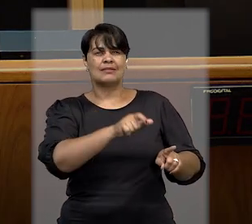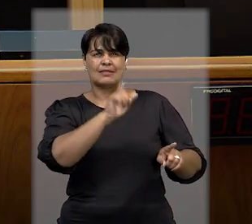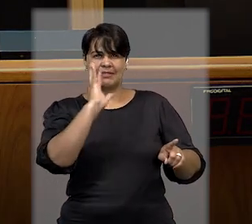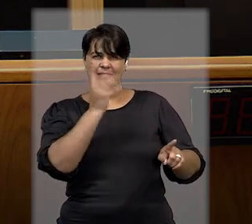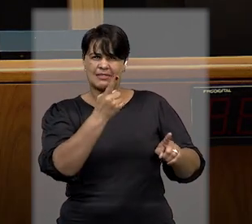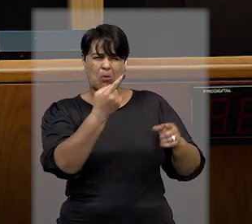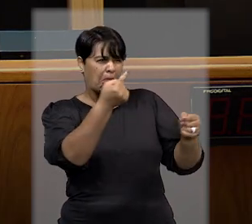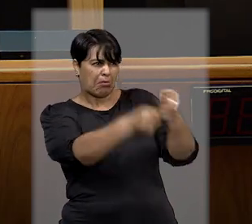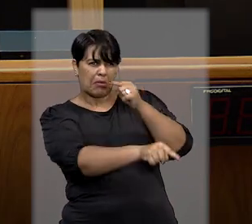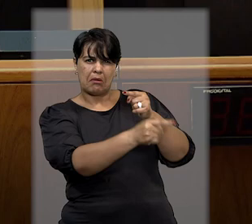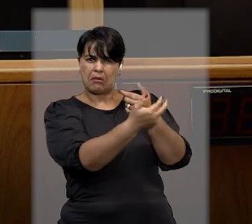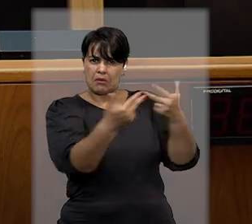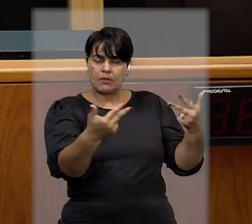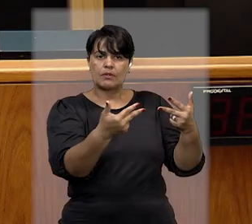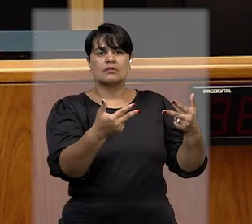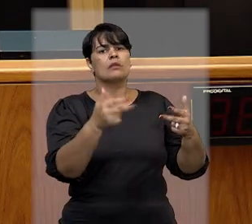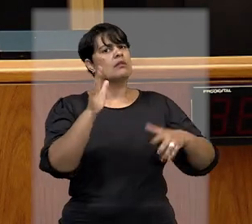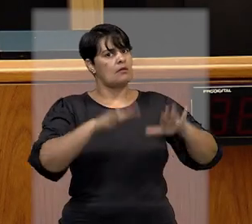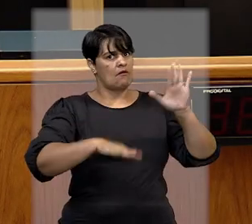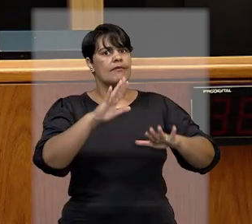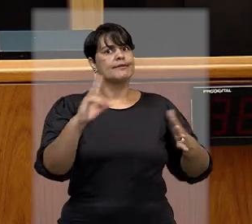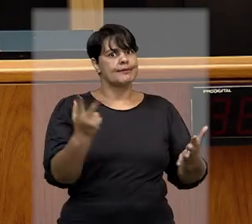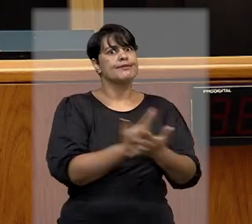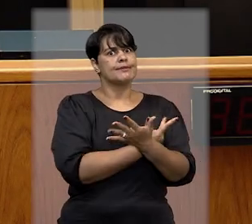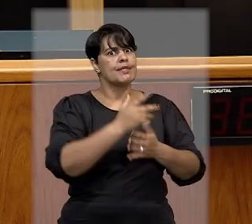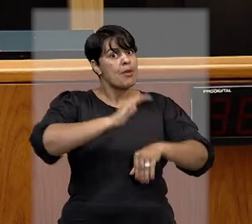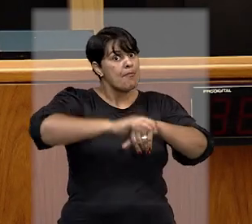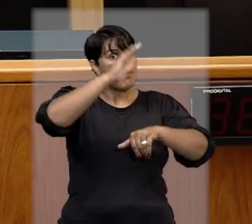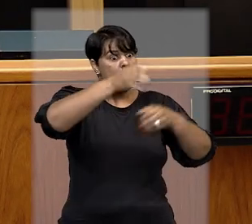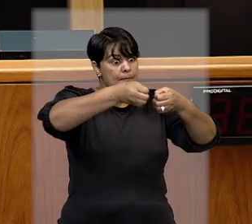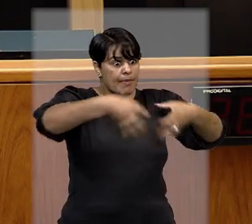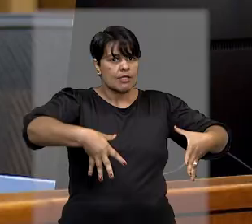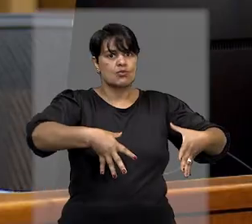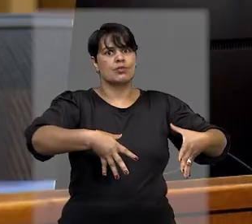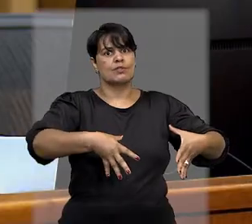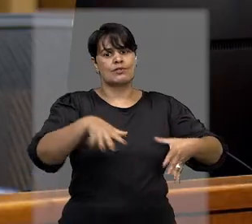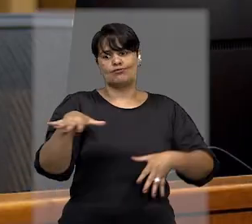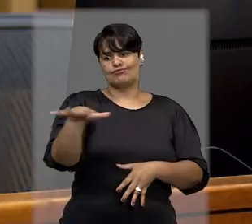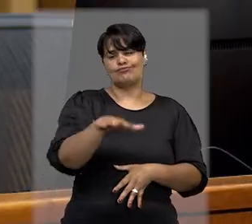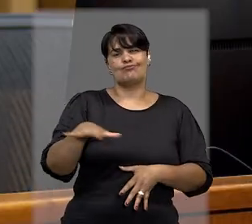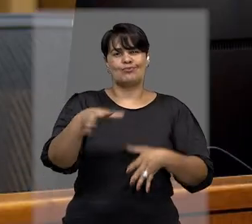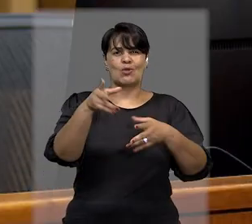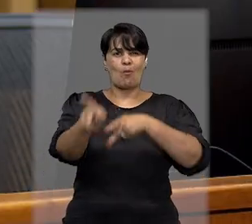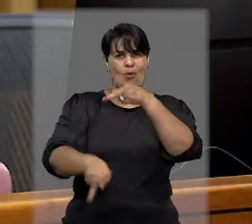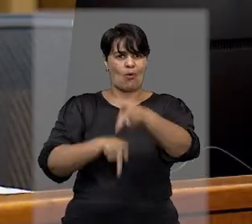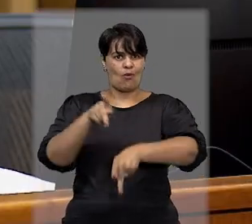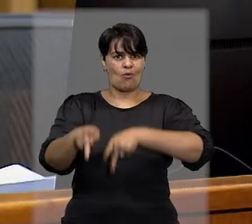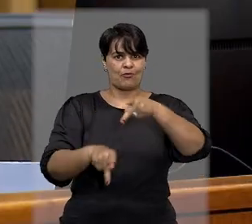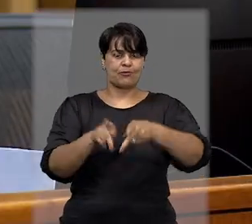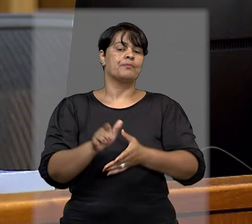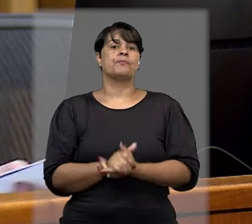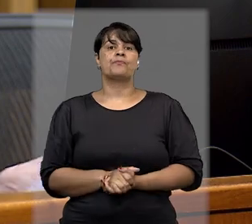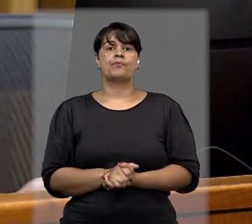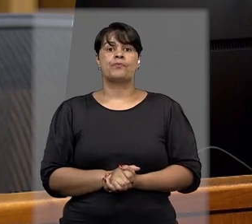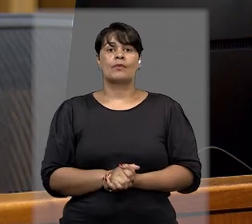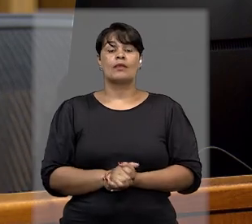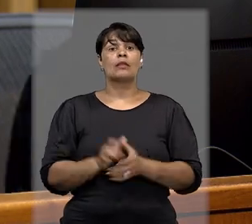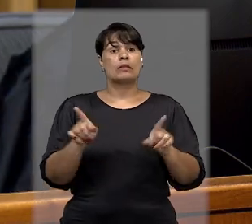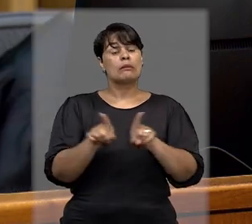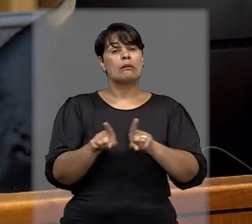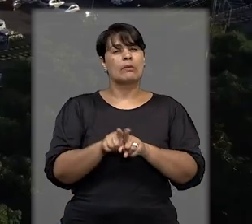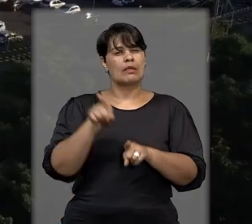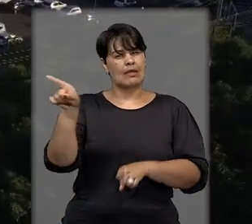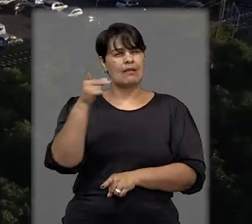e desproporcional pode causar mais danos do que benefícios à população local. A presidente do STJ também